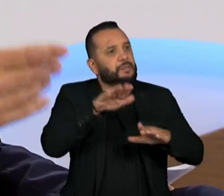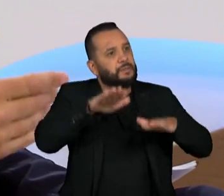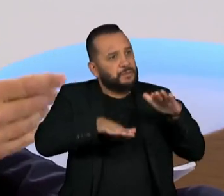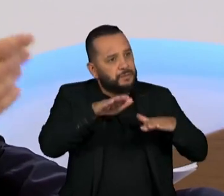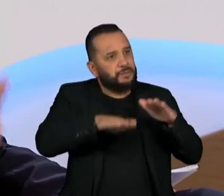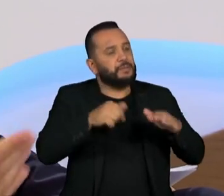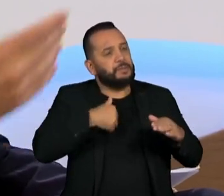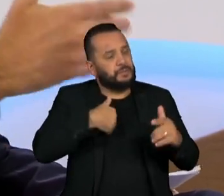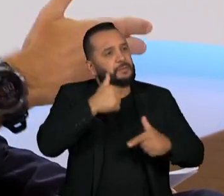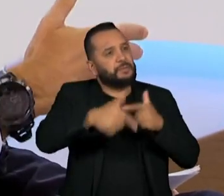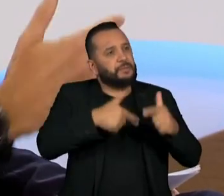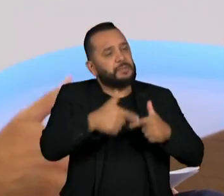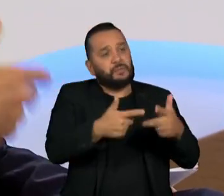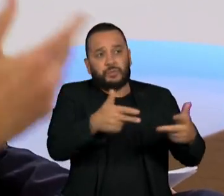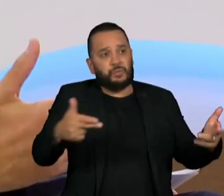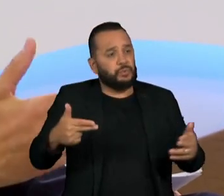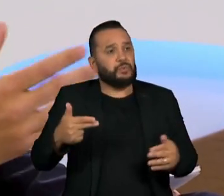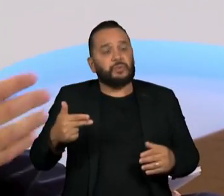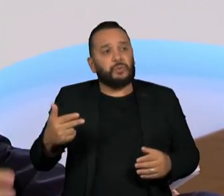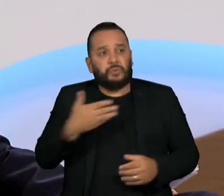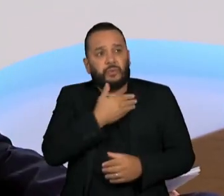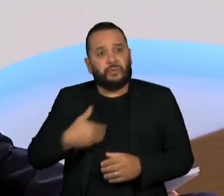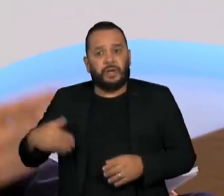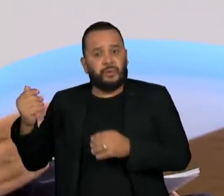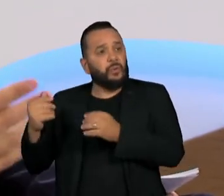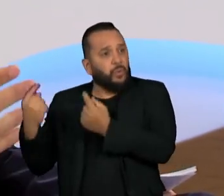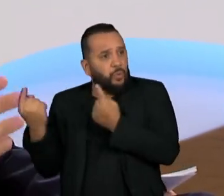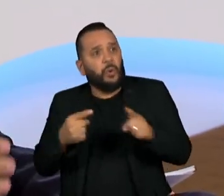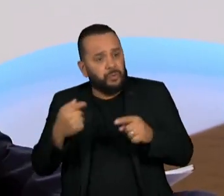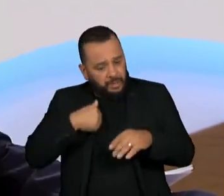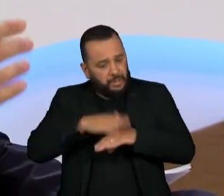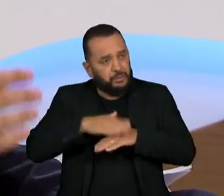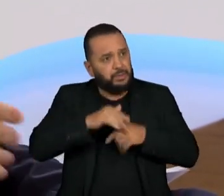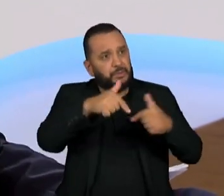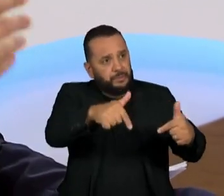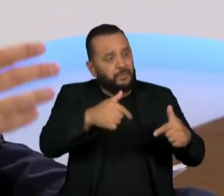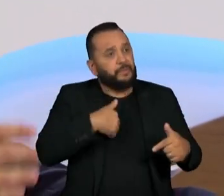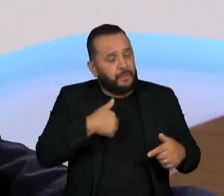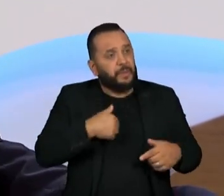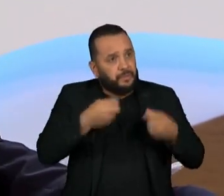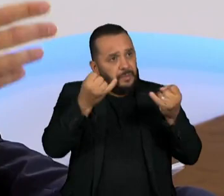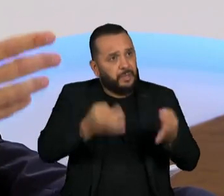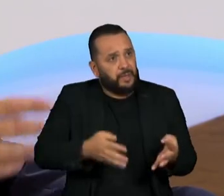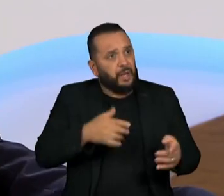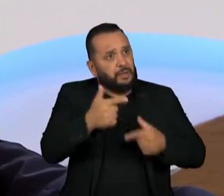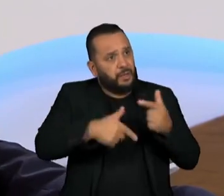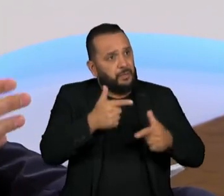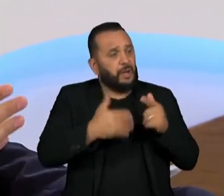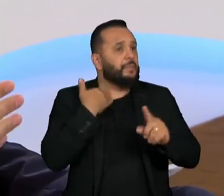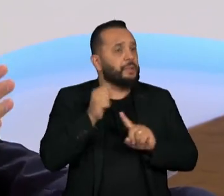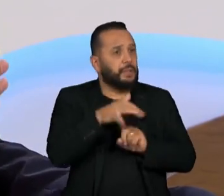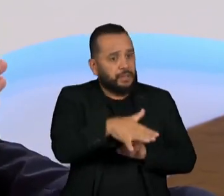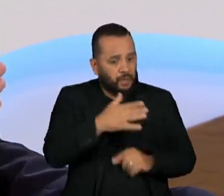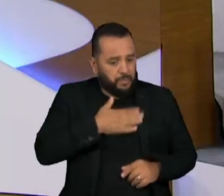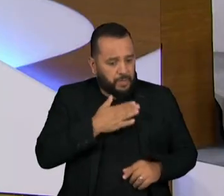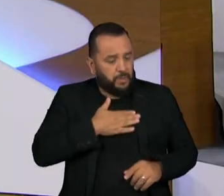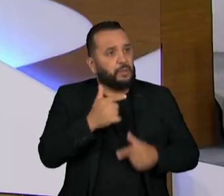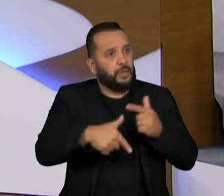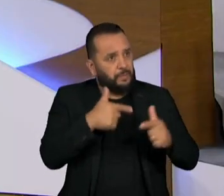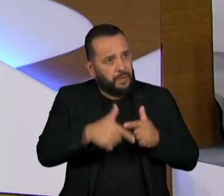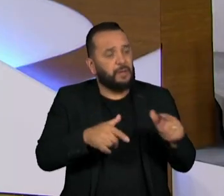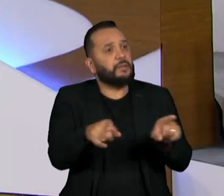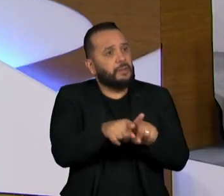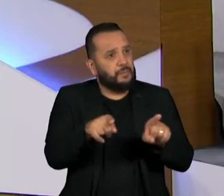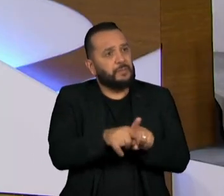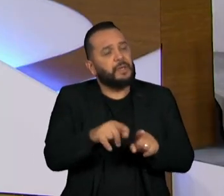em coisas que o governo anterior era contra, então acho que aqui eu prefiro ressaltar o que foi feito, o trabalho do Banco Central, o meu trabalho, e